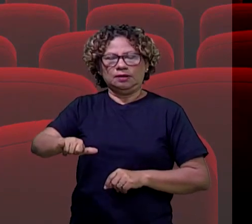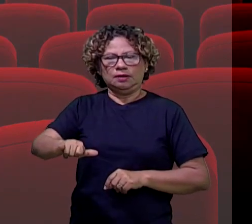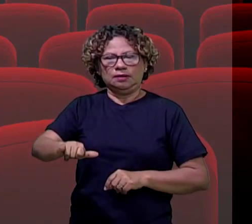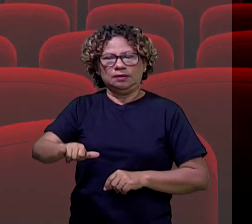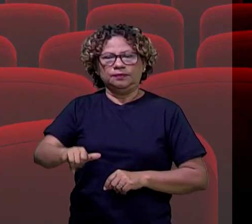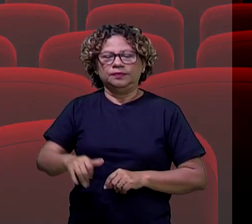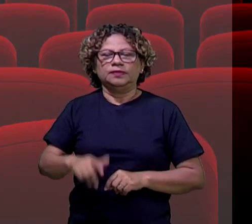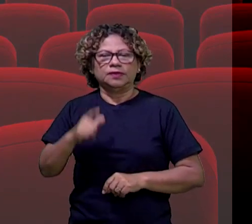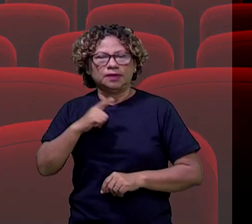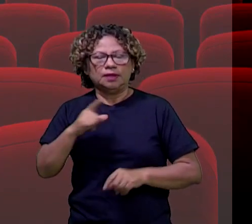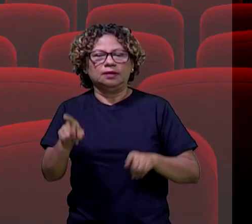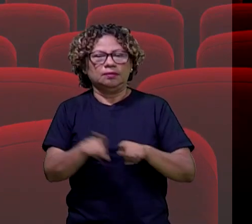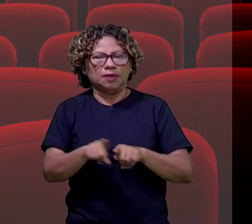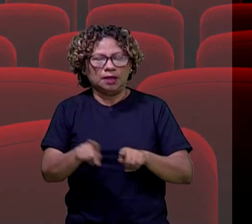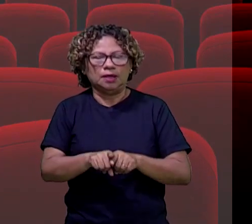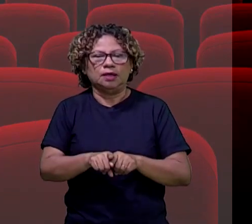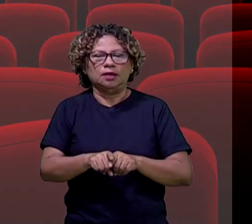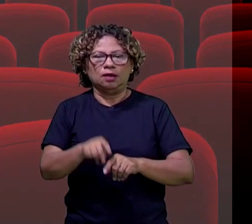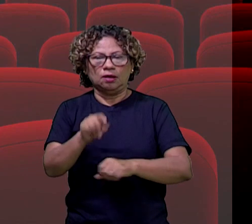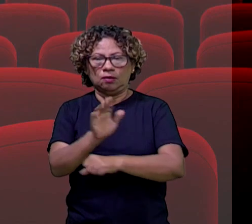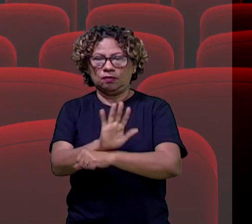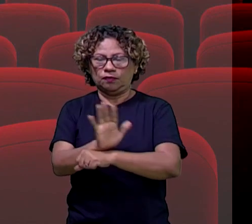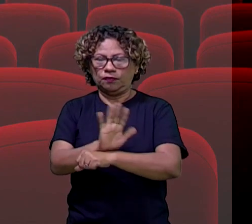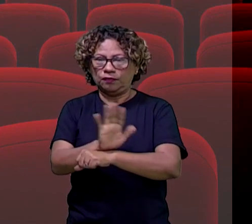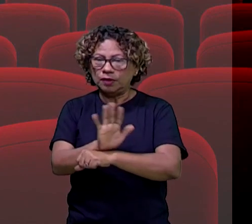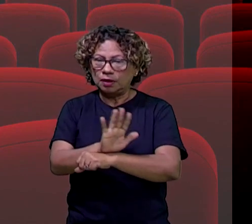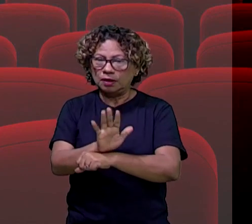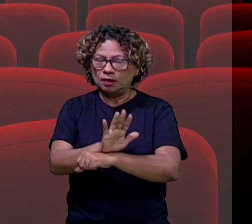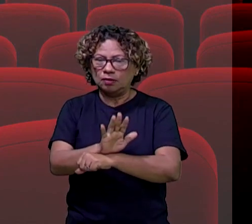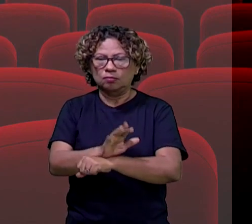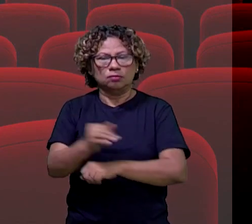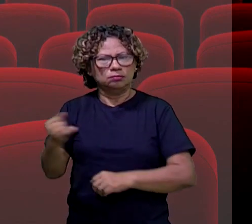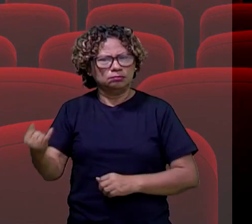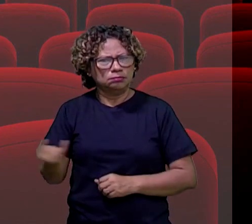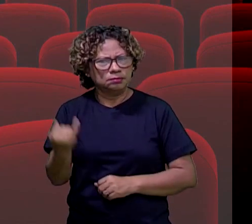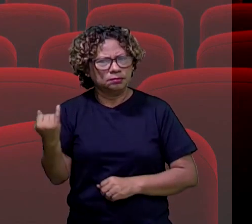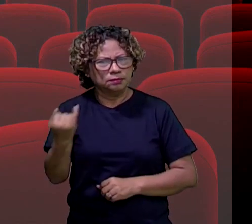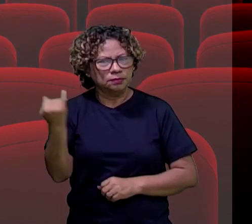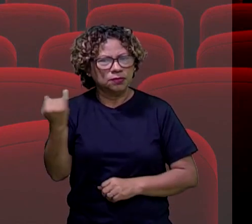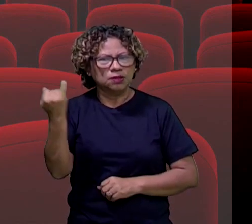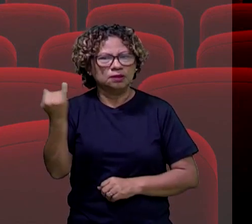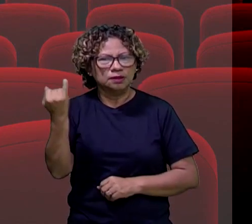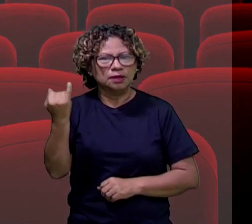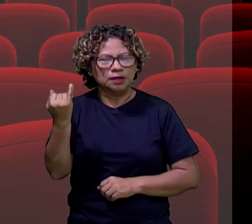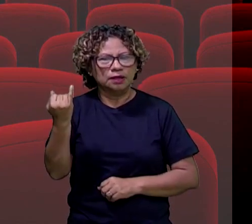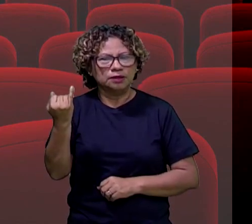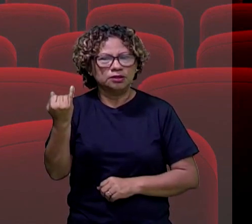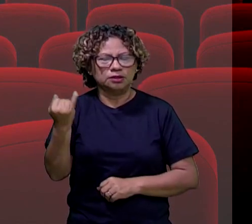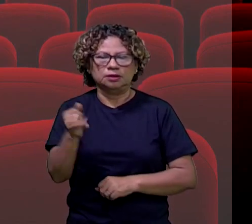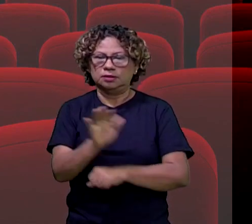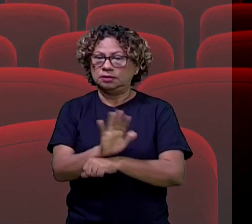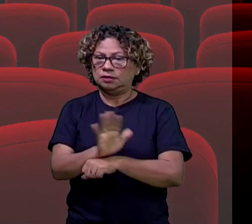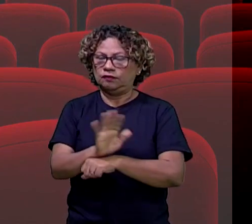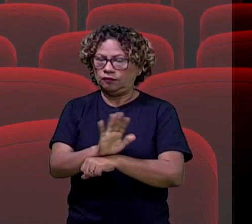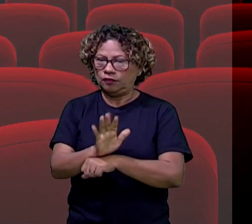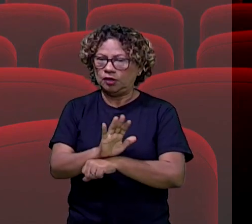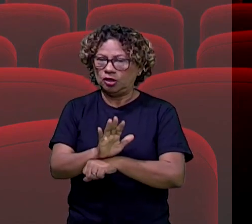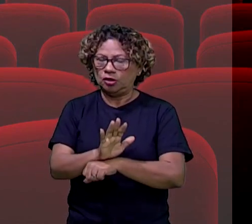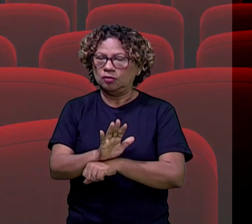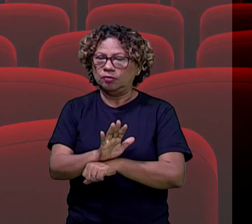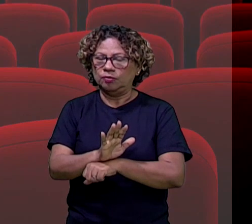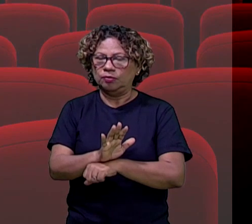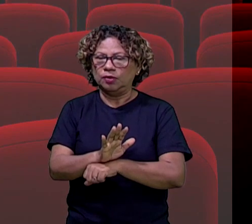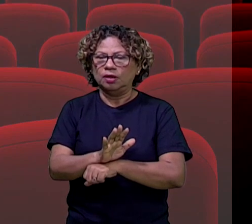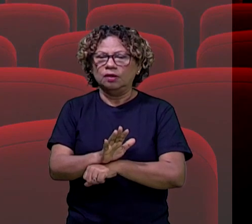E tem um filme, olha só, que eu pedi para a gente resgatar novamente hoje. Ele foi exibido o seu trailer na